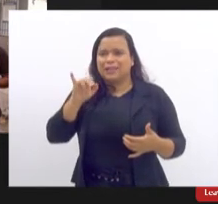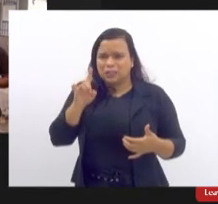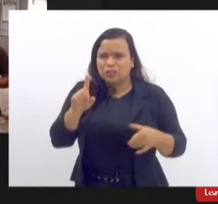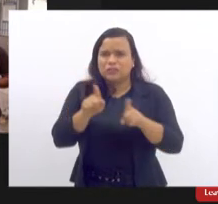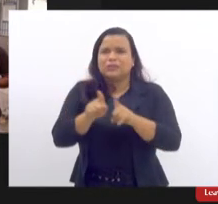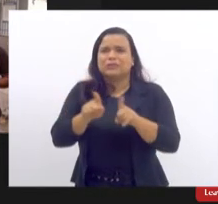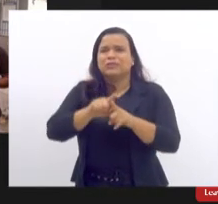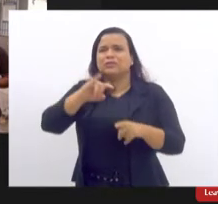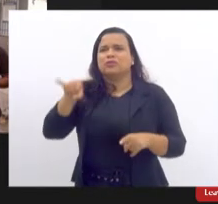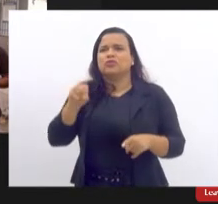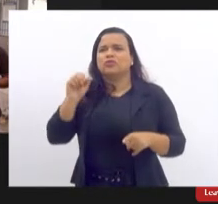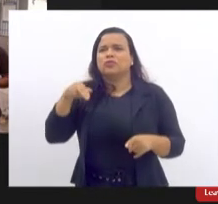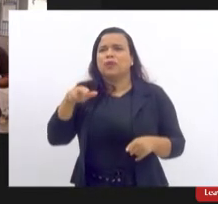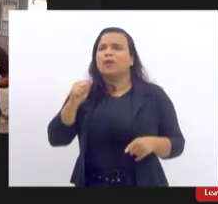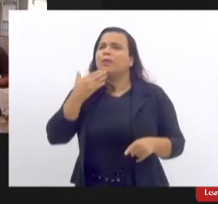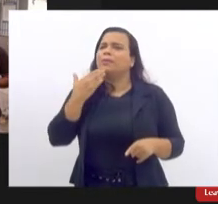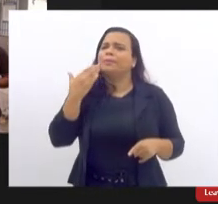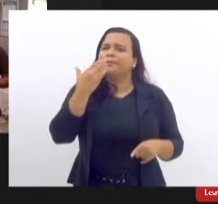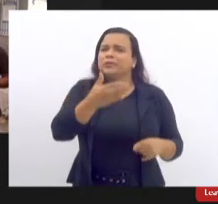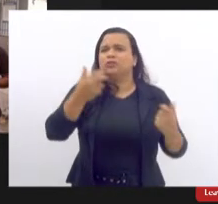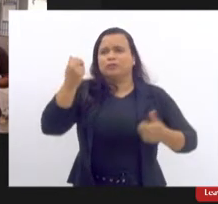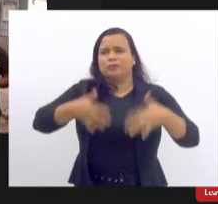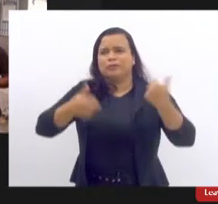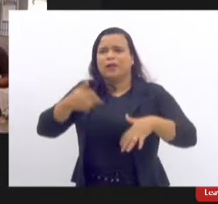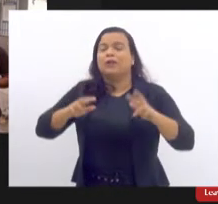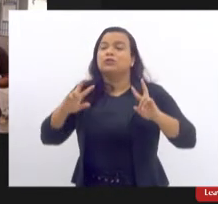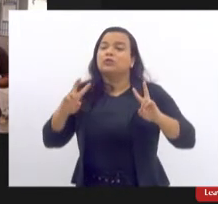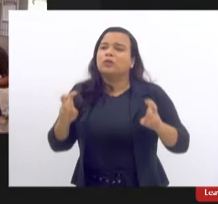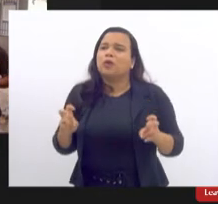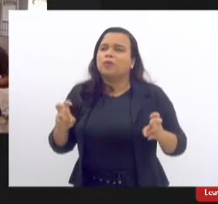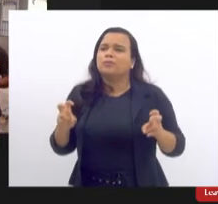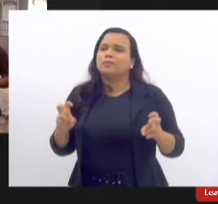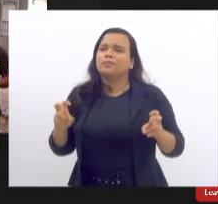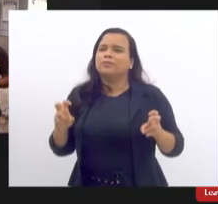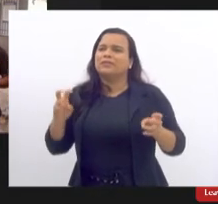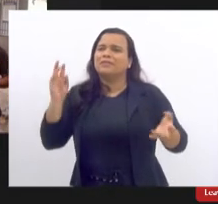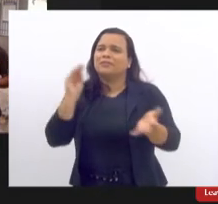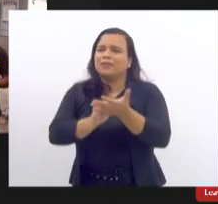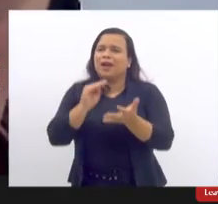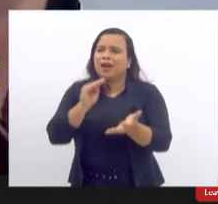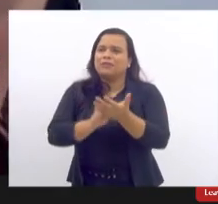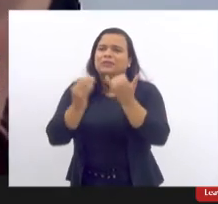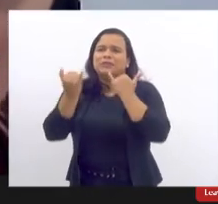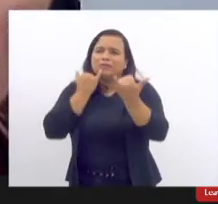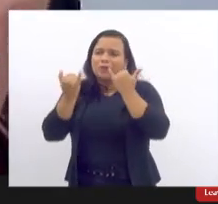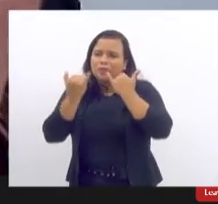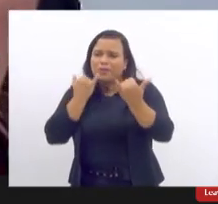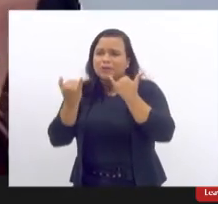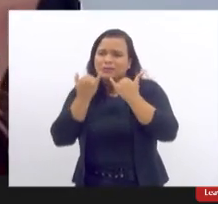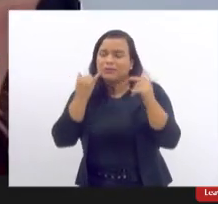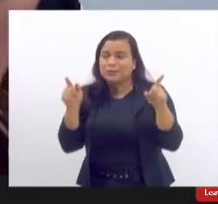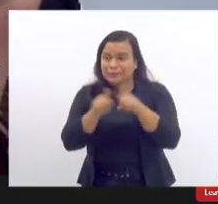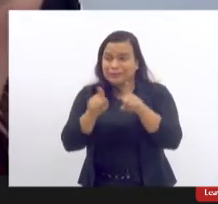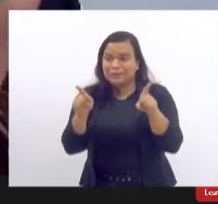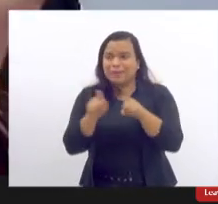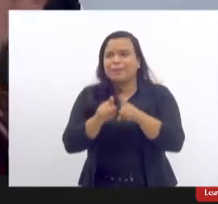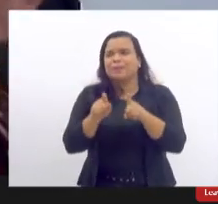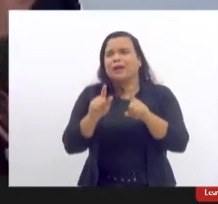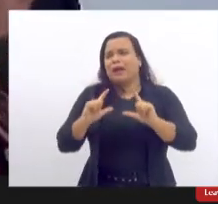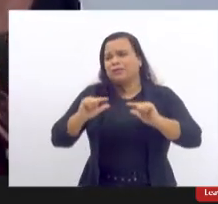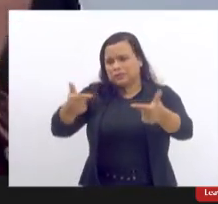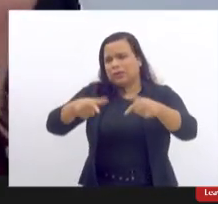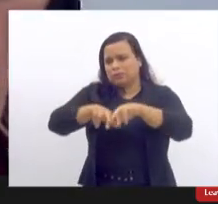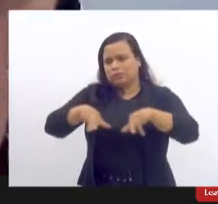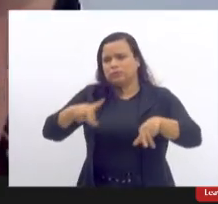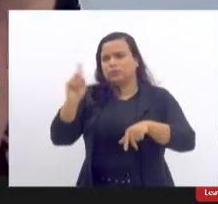pediu também para falar inclusive sobre essa falta de informações e o âmbito da ação então vamos